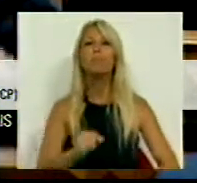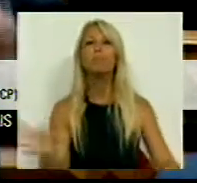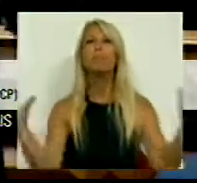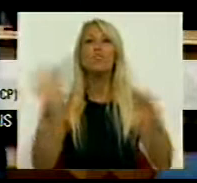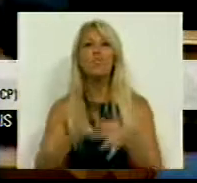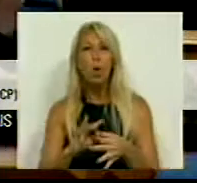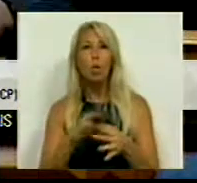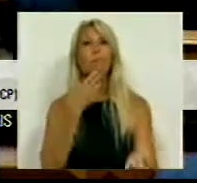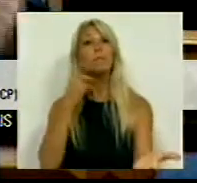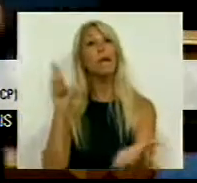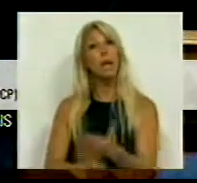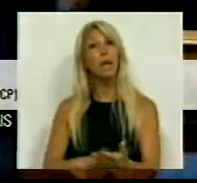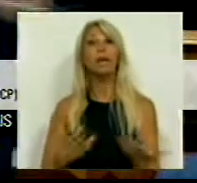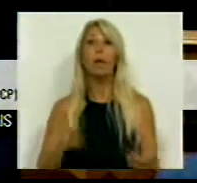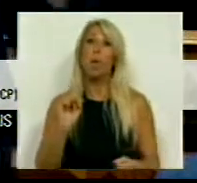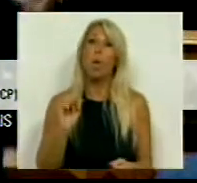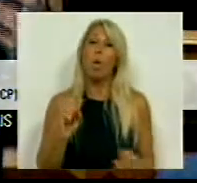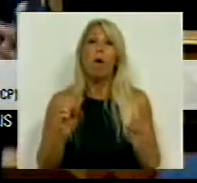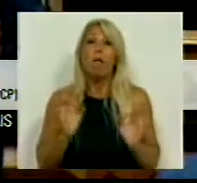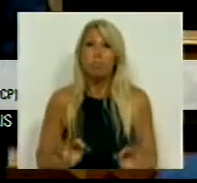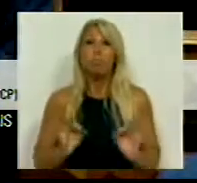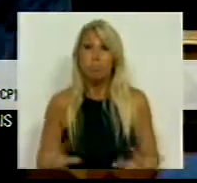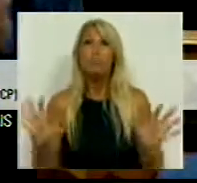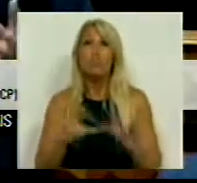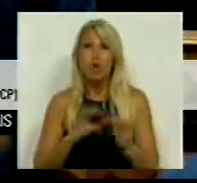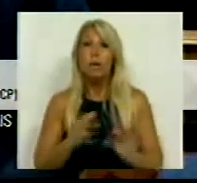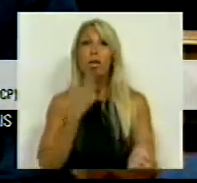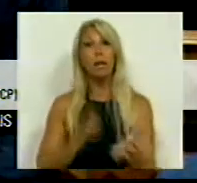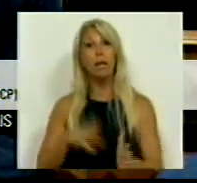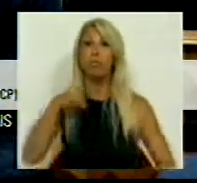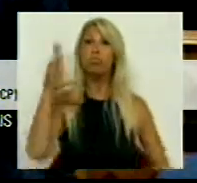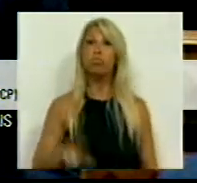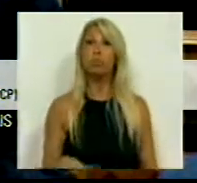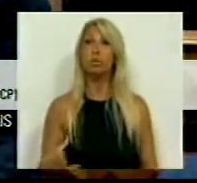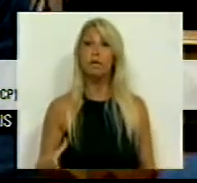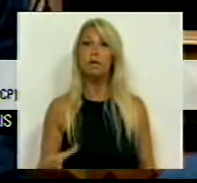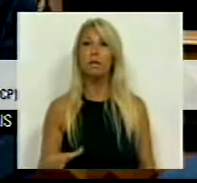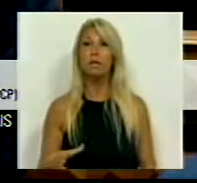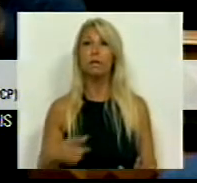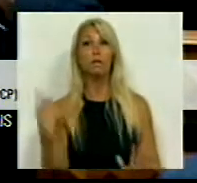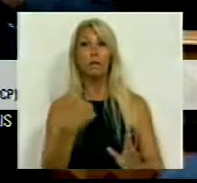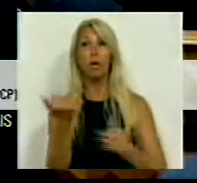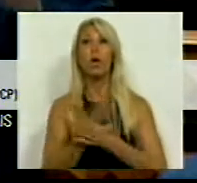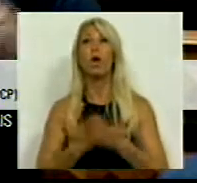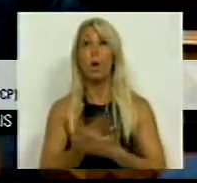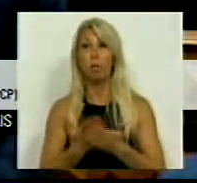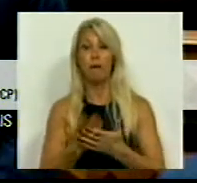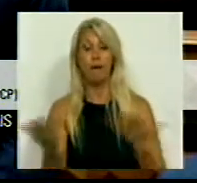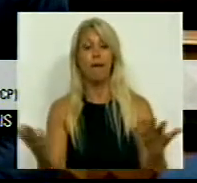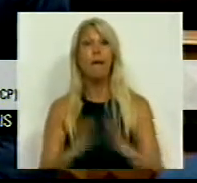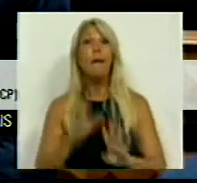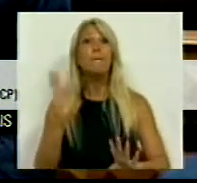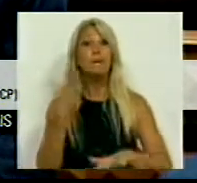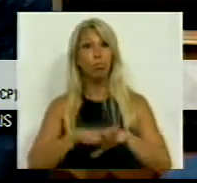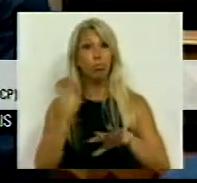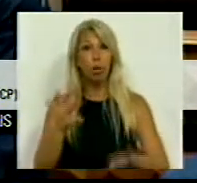adequada à realidade, ou seja, de todo adequada à realidade portuguesa e da nossa economia. No que diz respeito designadamente